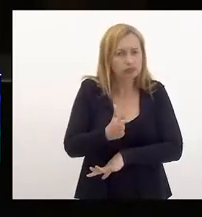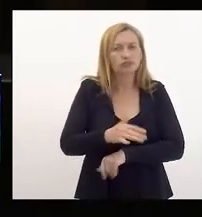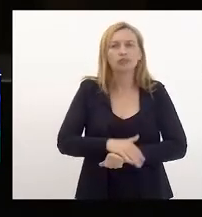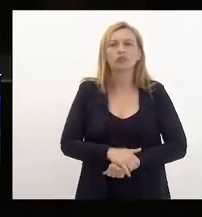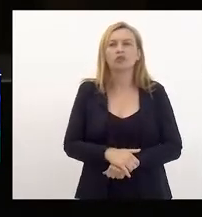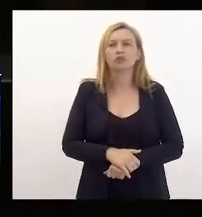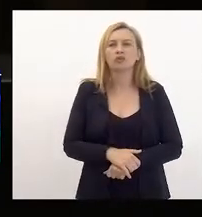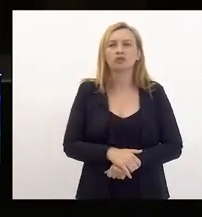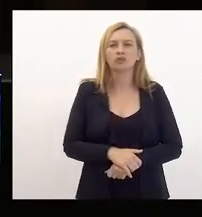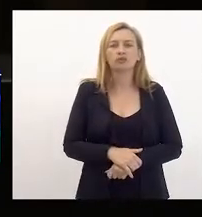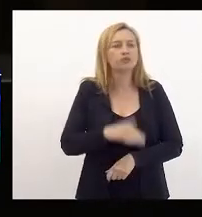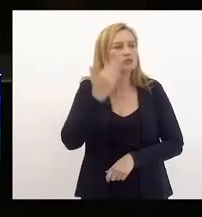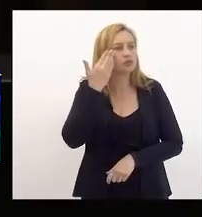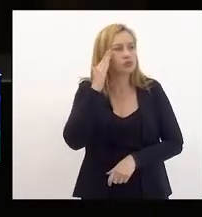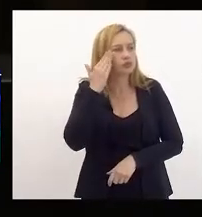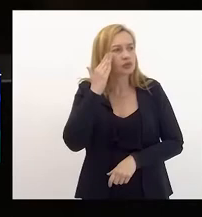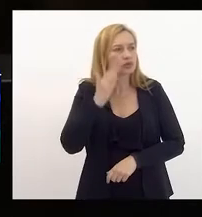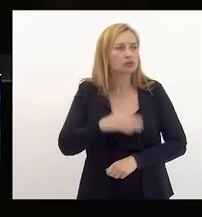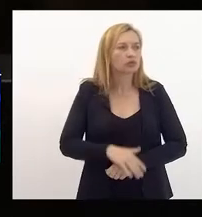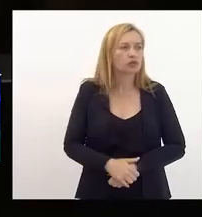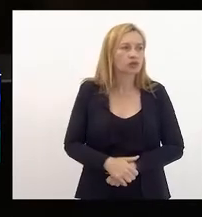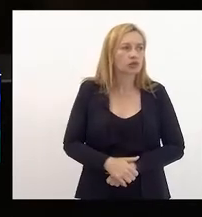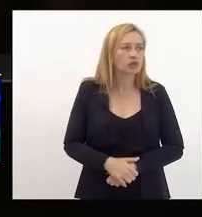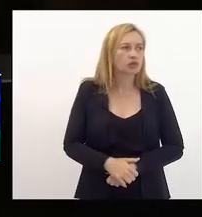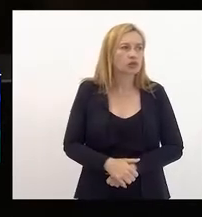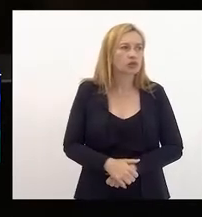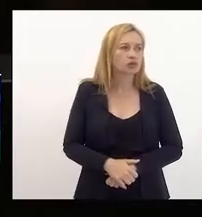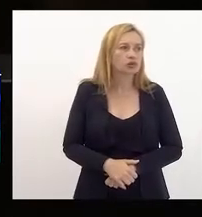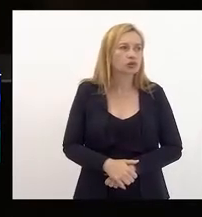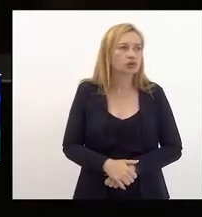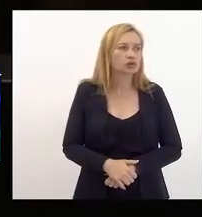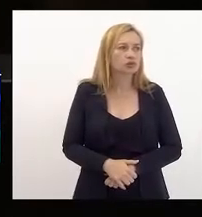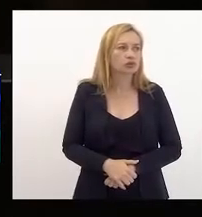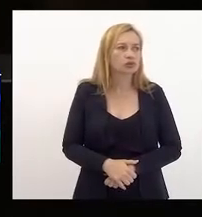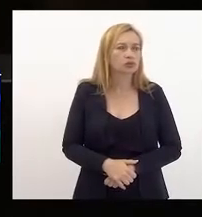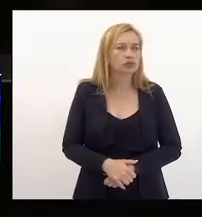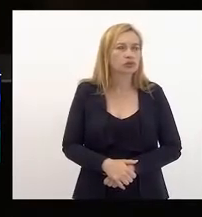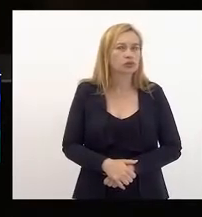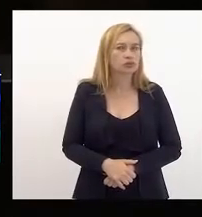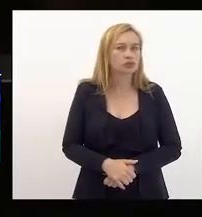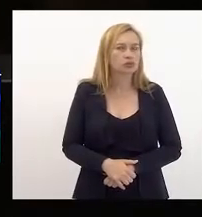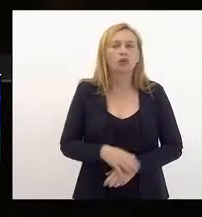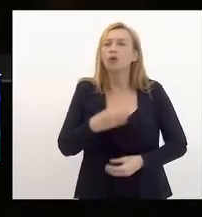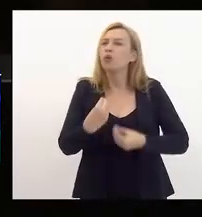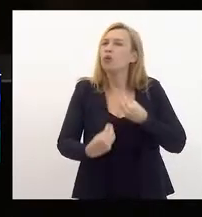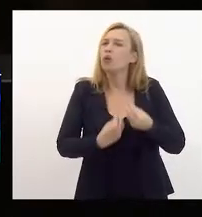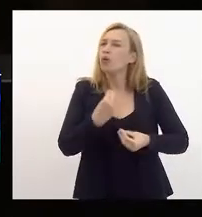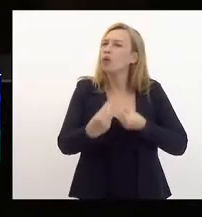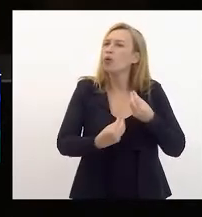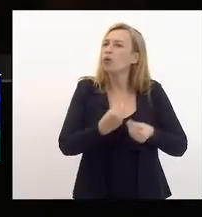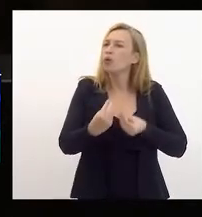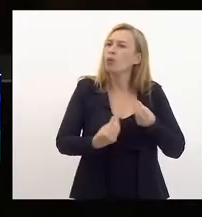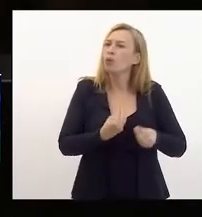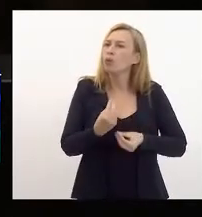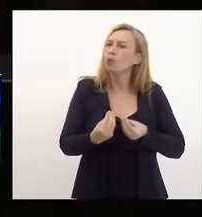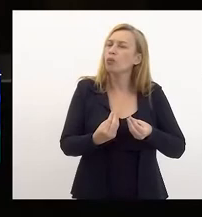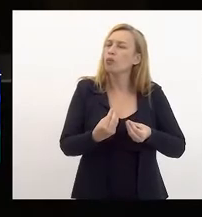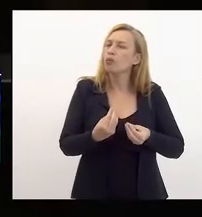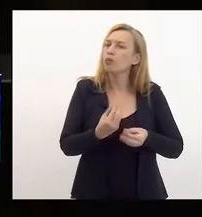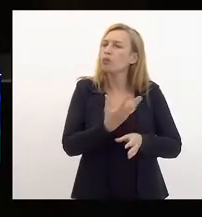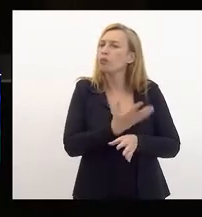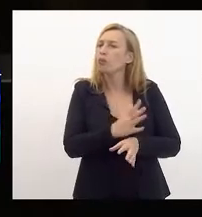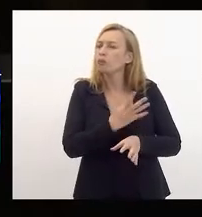uma compreensão sobre como você colocar em prática as